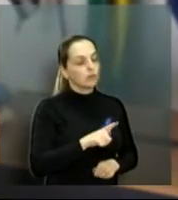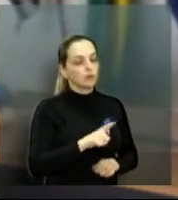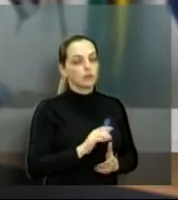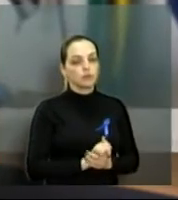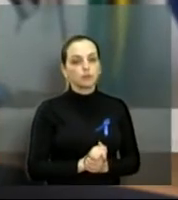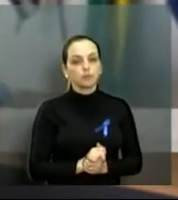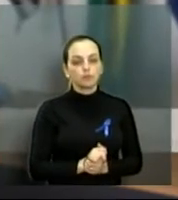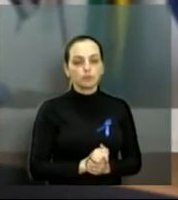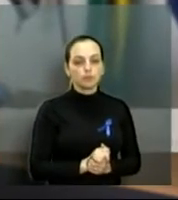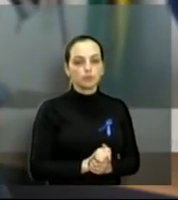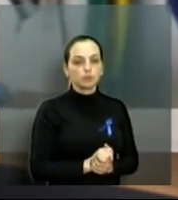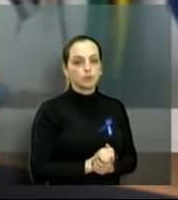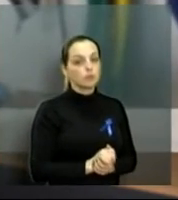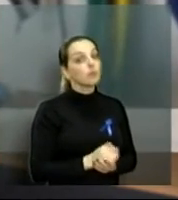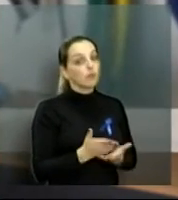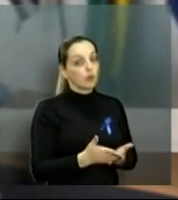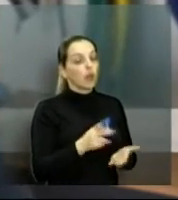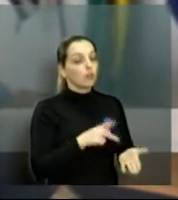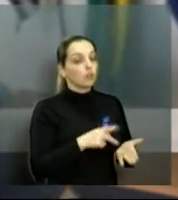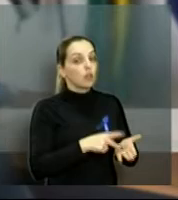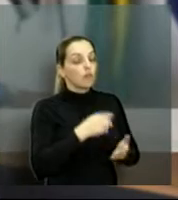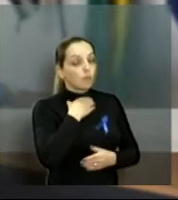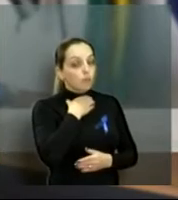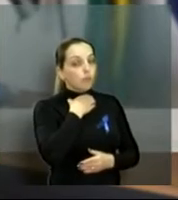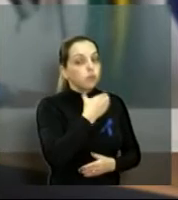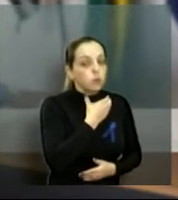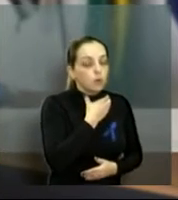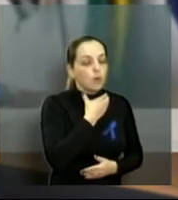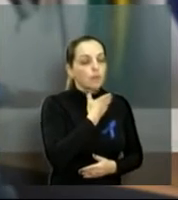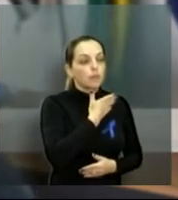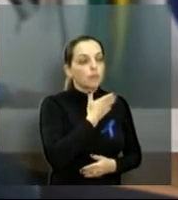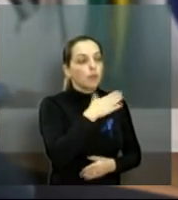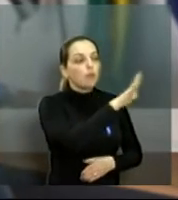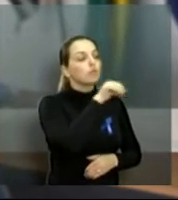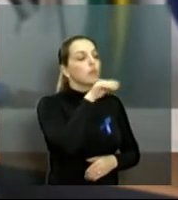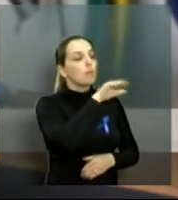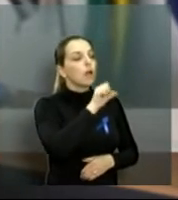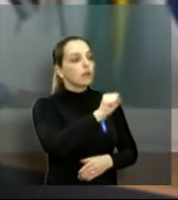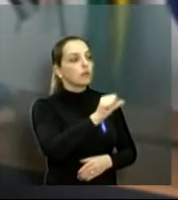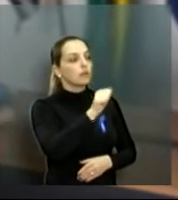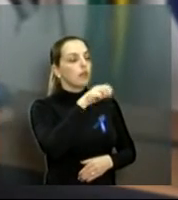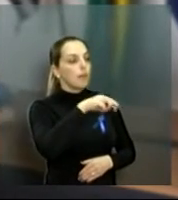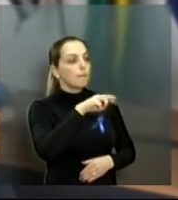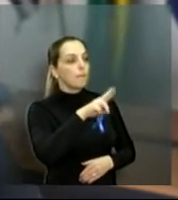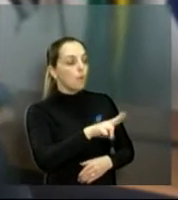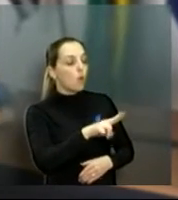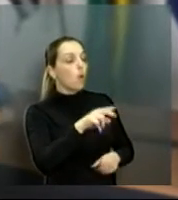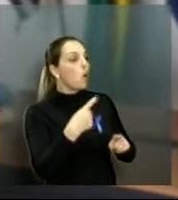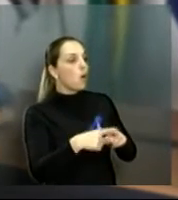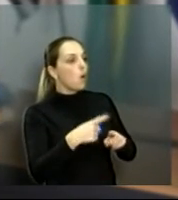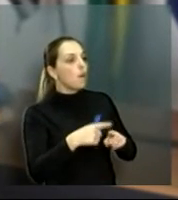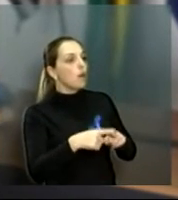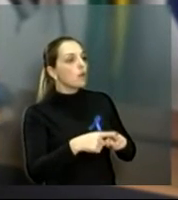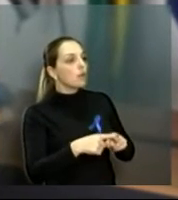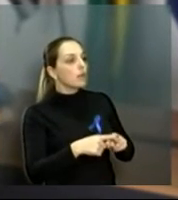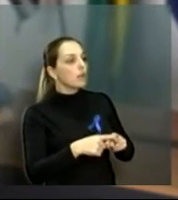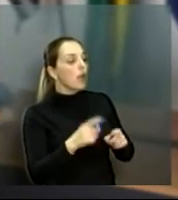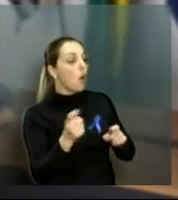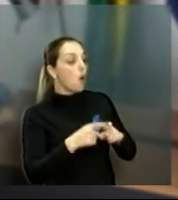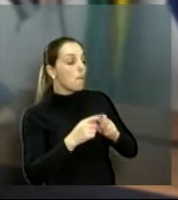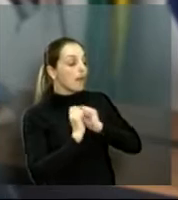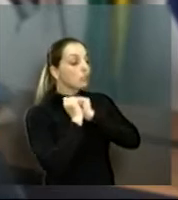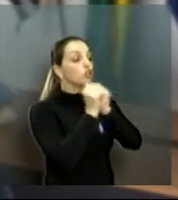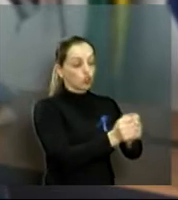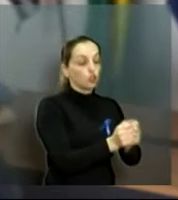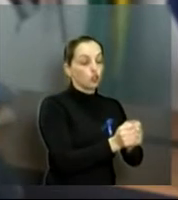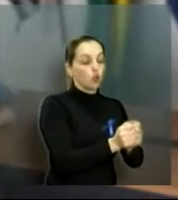caso de um atendimento, como você me disse, do engasgo, é melhor chamar o SAMU, porque numa situação mais avançada ele já vem com o médico dentro da